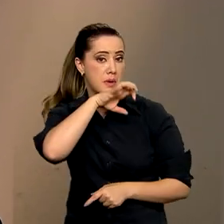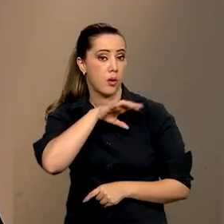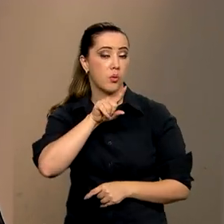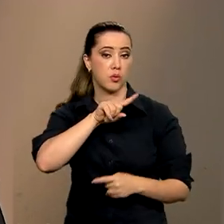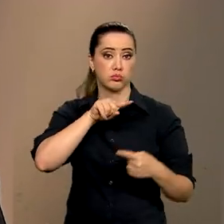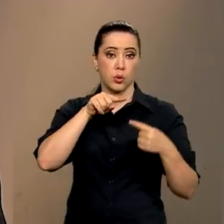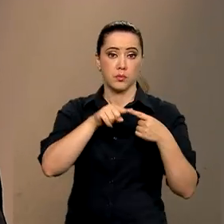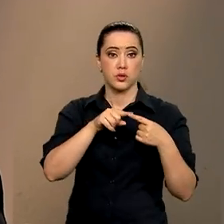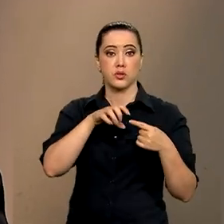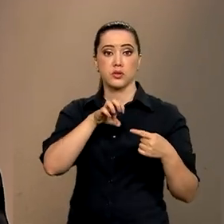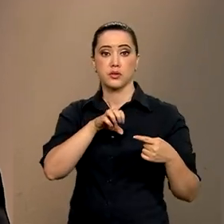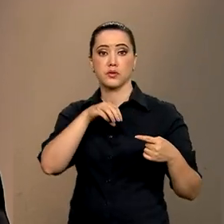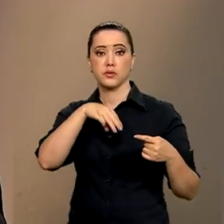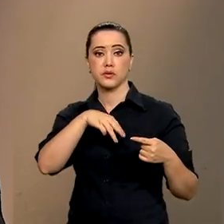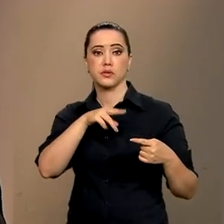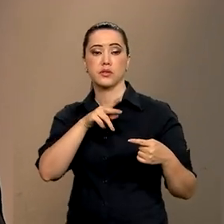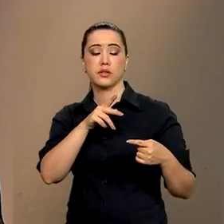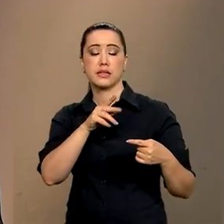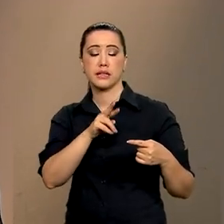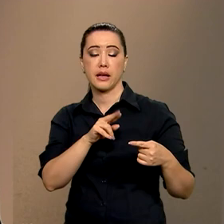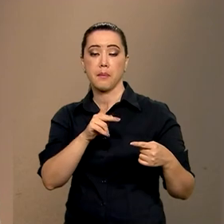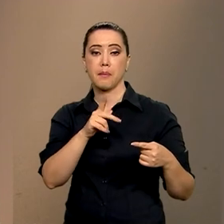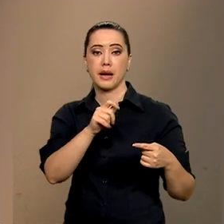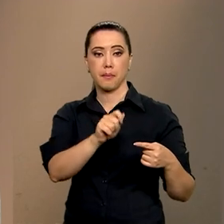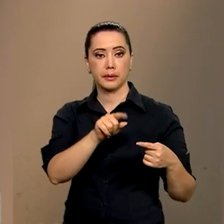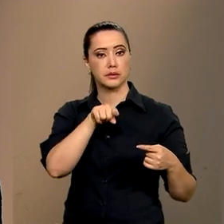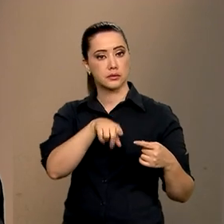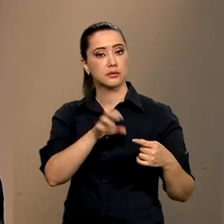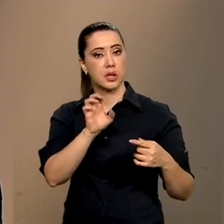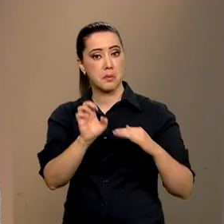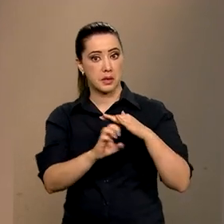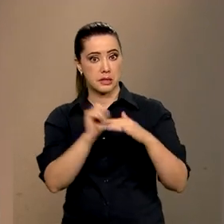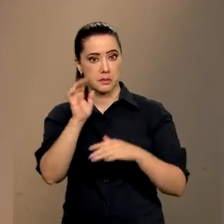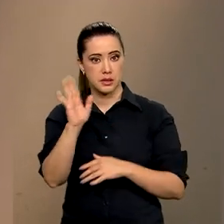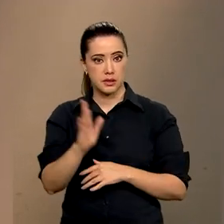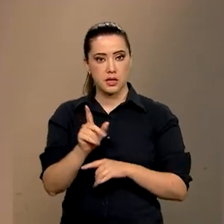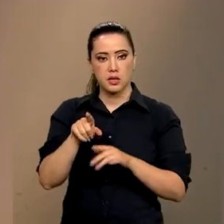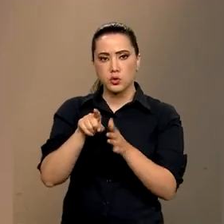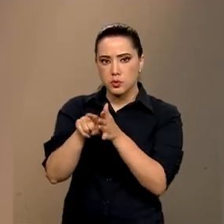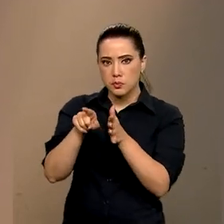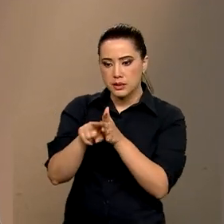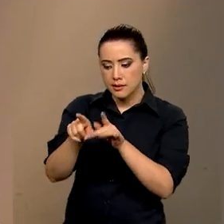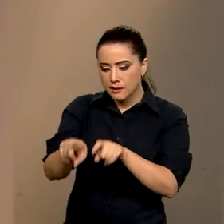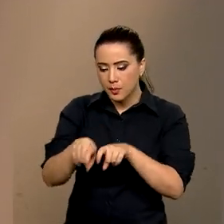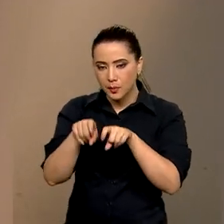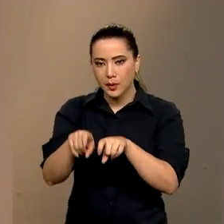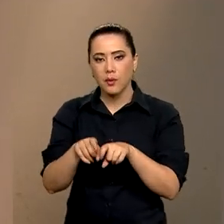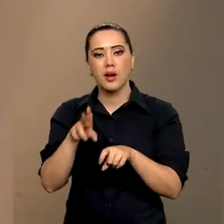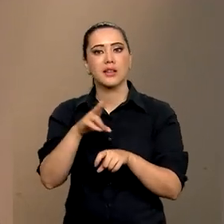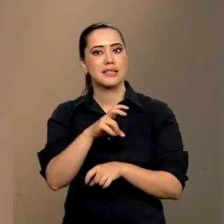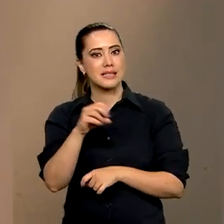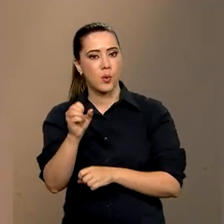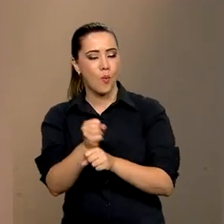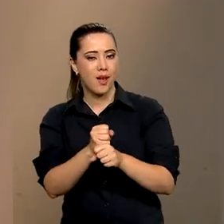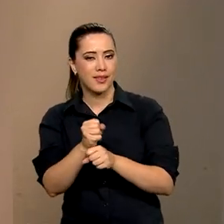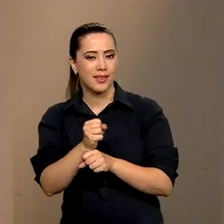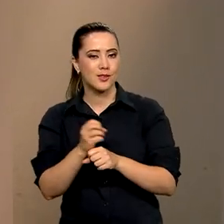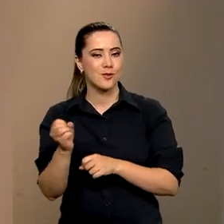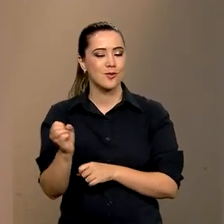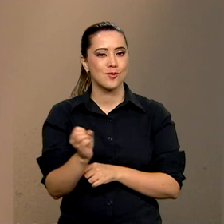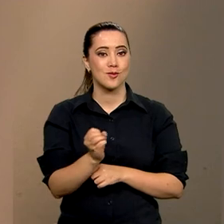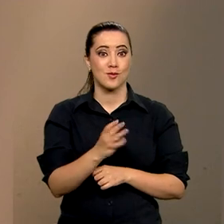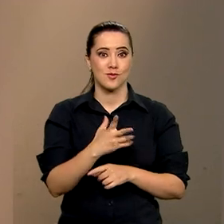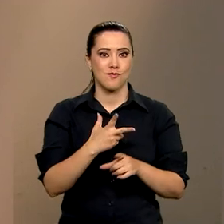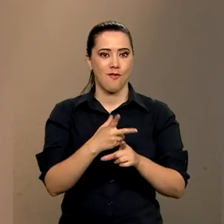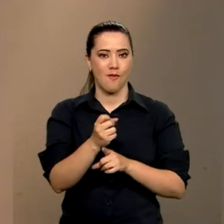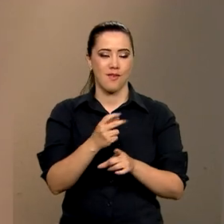Embrapa, a empresa brasileira de pesquisa agropecuária. A Embrapa chega aos 50 anos com muitas conquistas e novos desafios